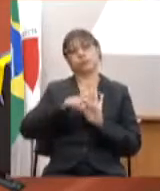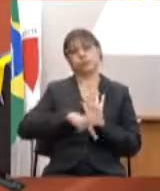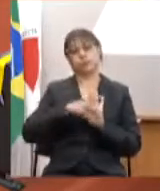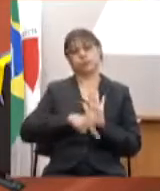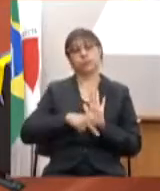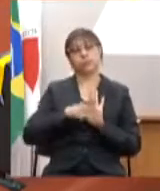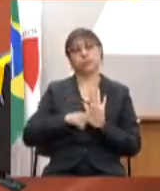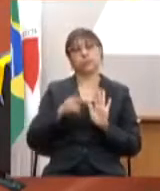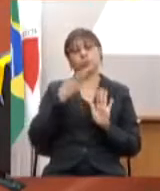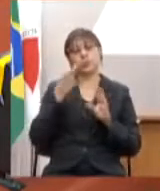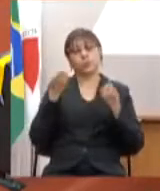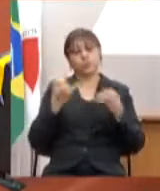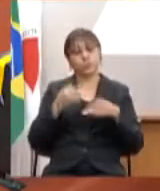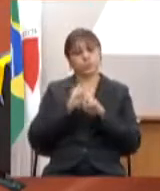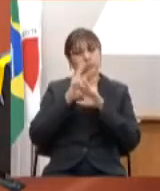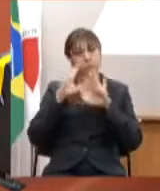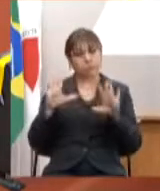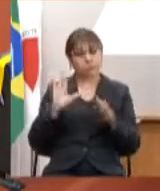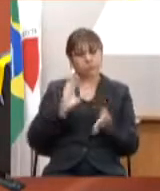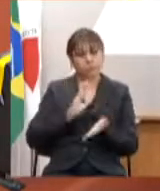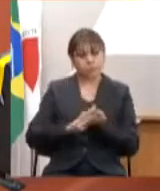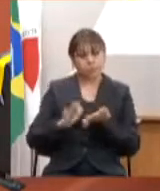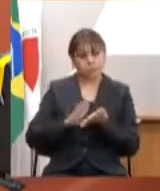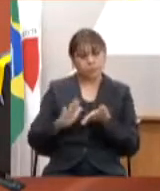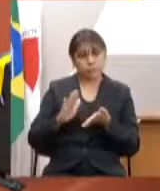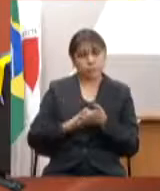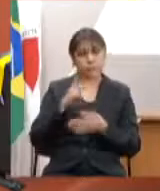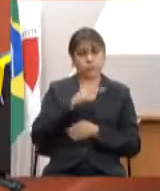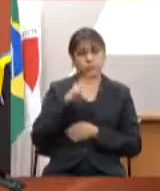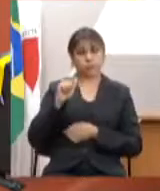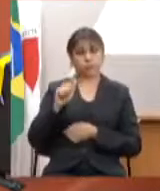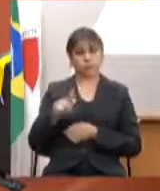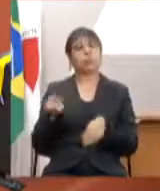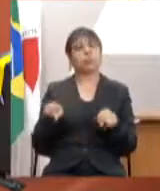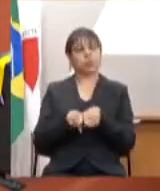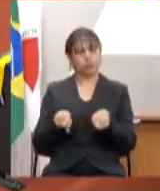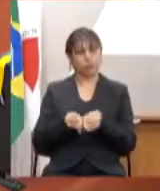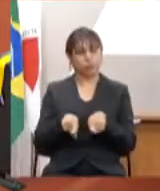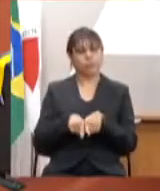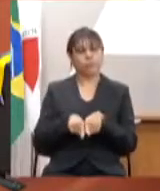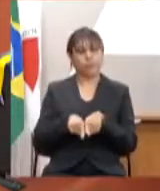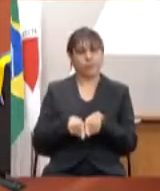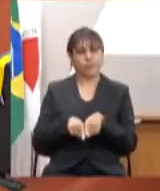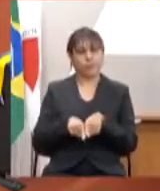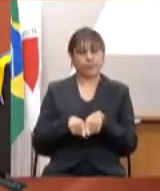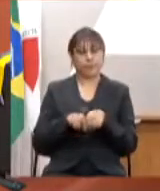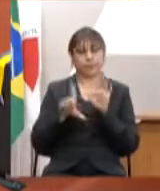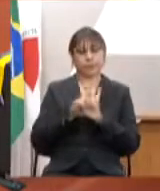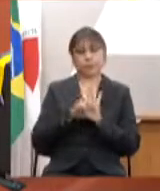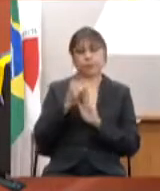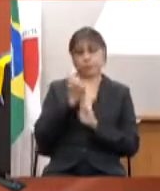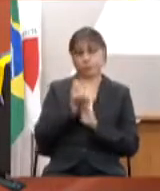deixar bem claro que toda despesa alocada no PPAG é também alocada na lei de orçamento